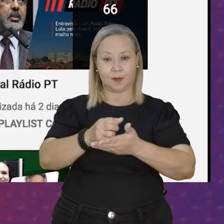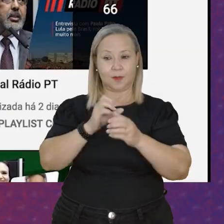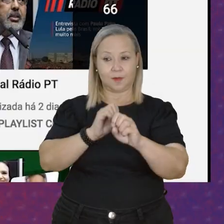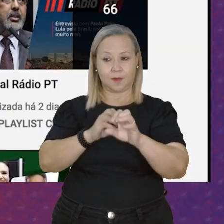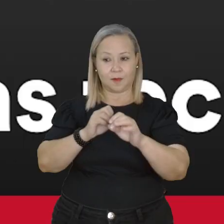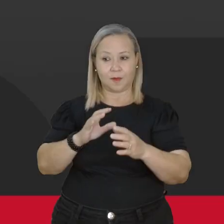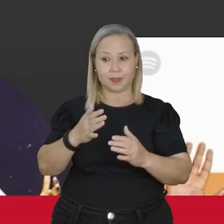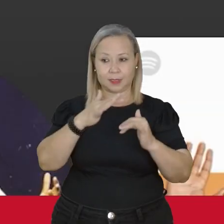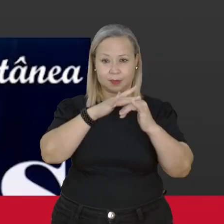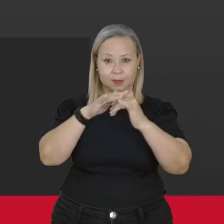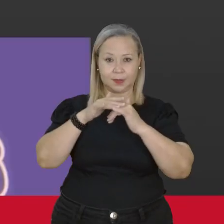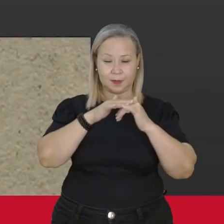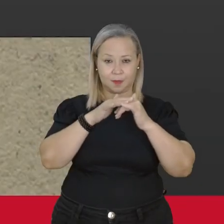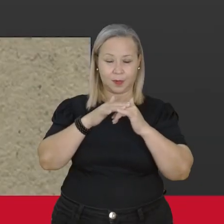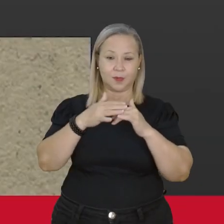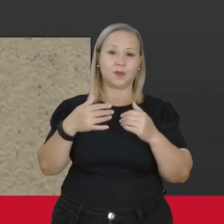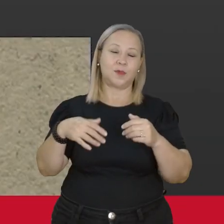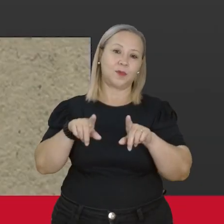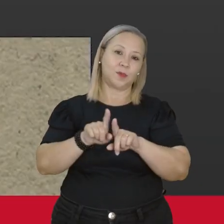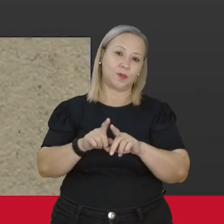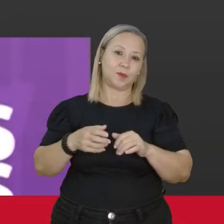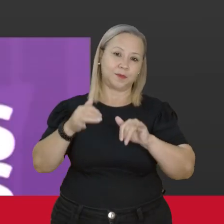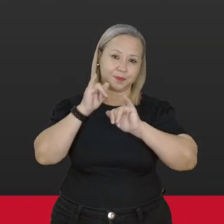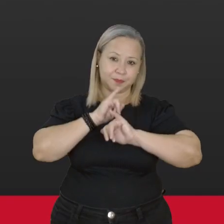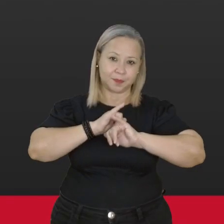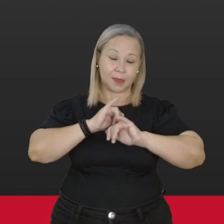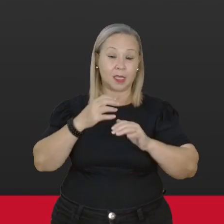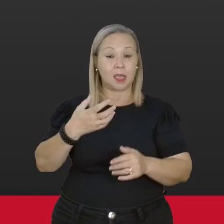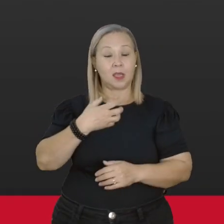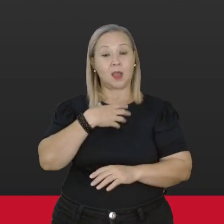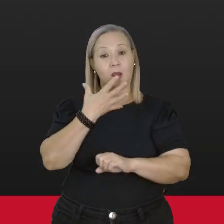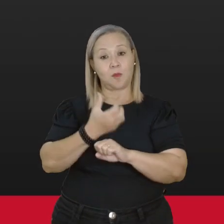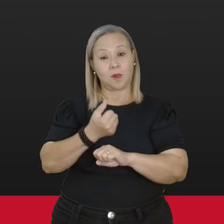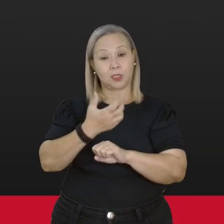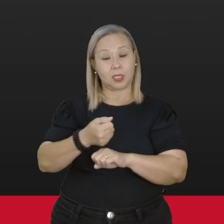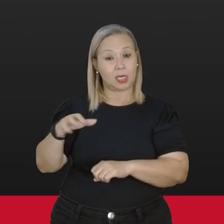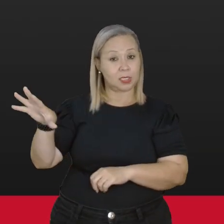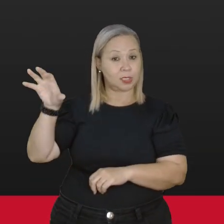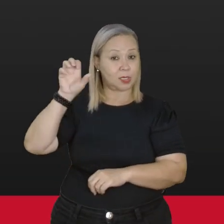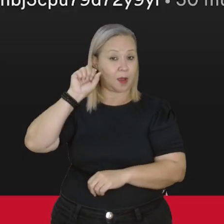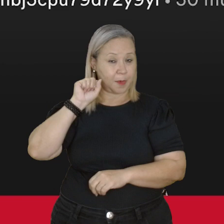canal da TV PT no Youtube E em formato De podcast No Spotify